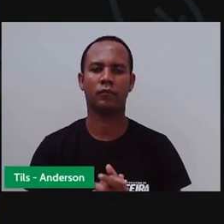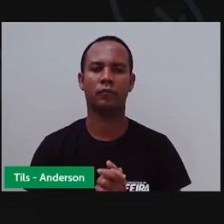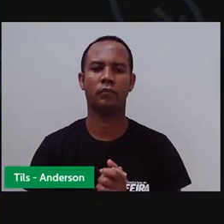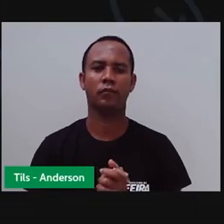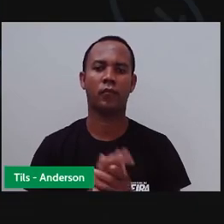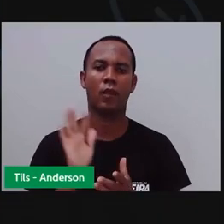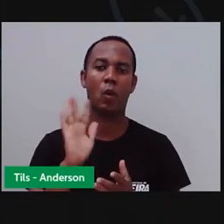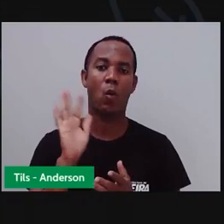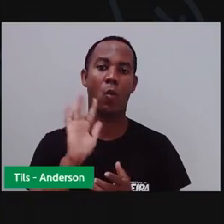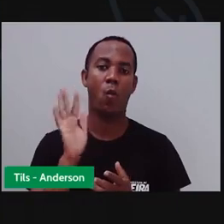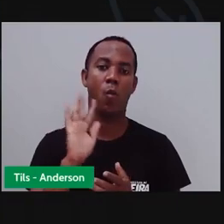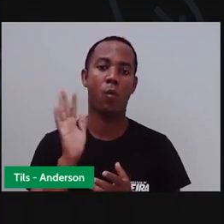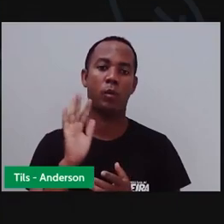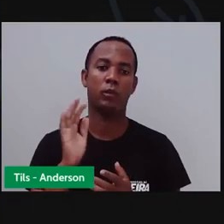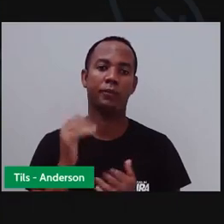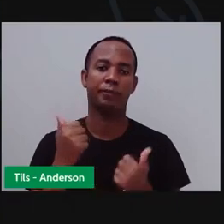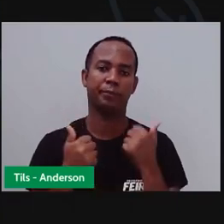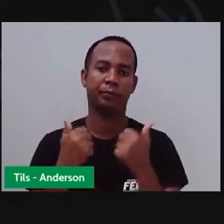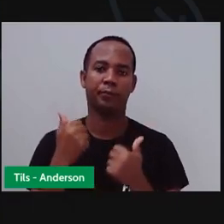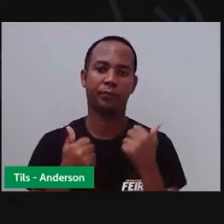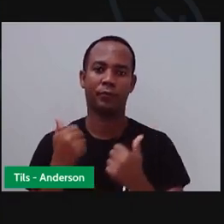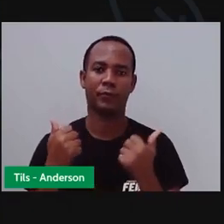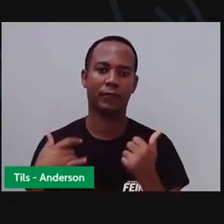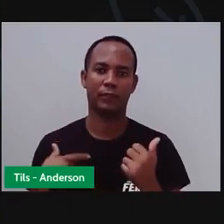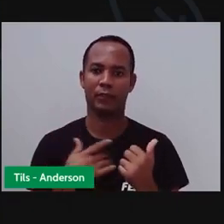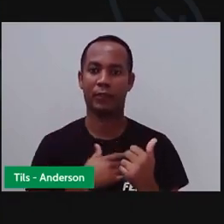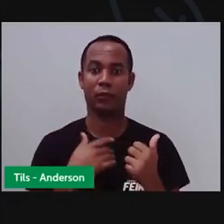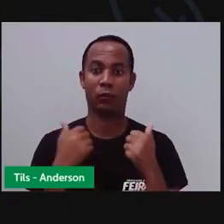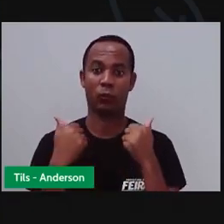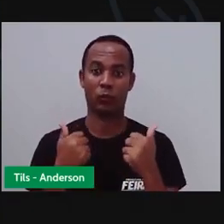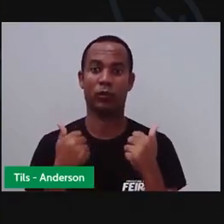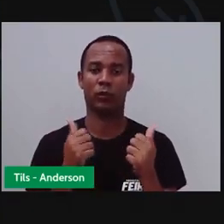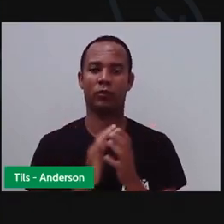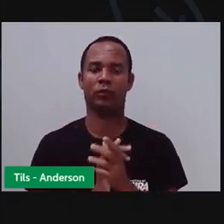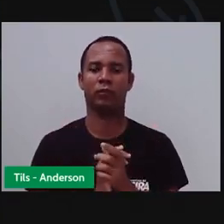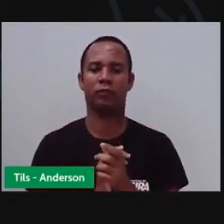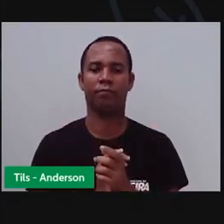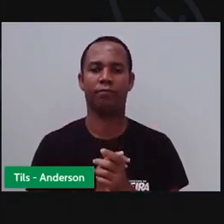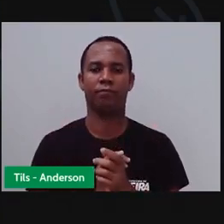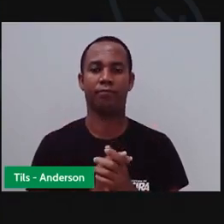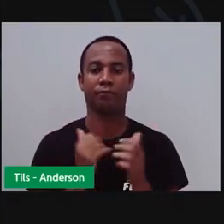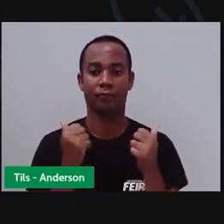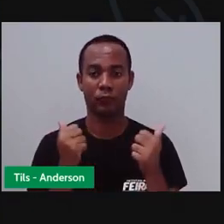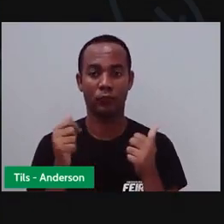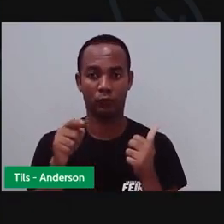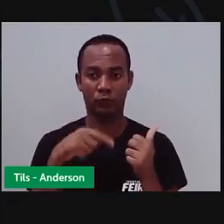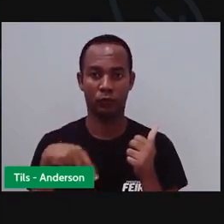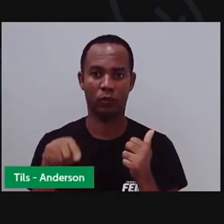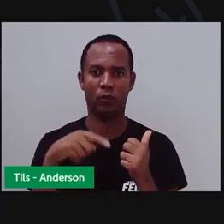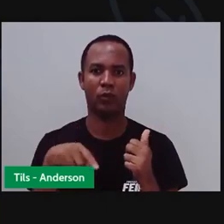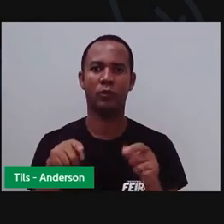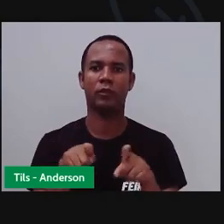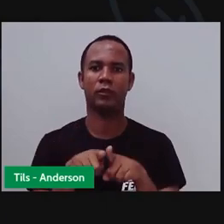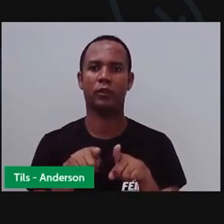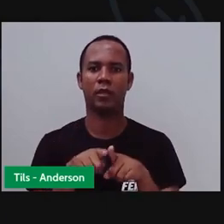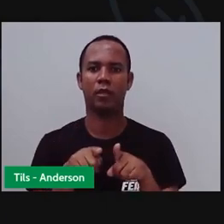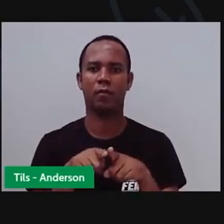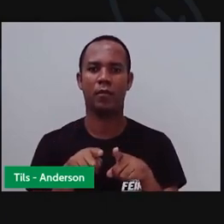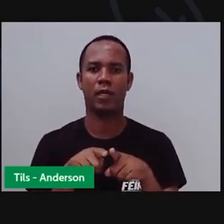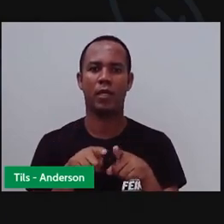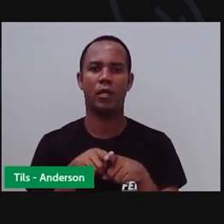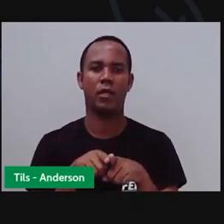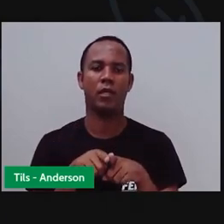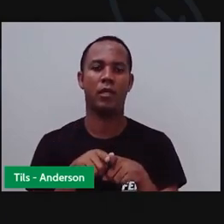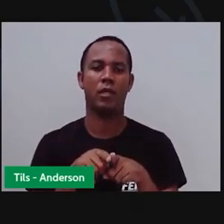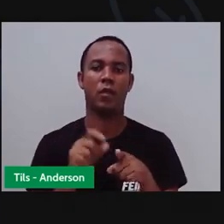Olá, turma! Tudo bem com vocês? Espero que sim e que nós estejamos assim, ó, a todos a